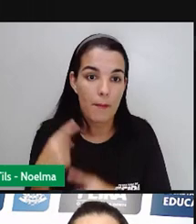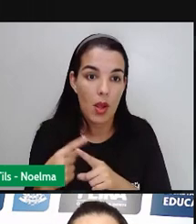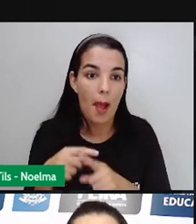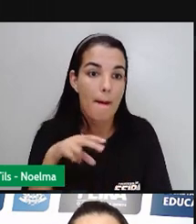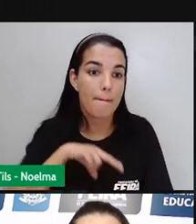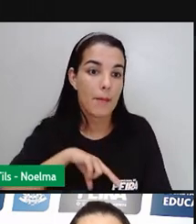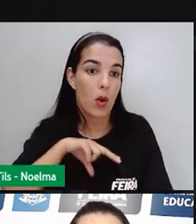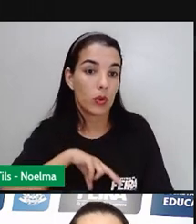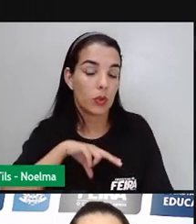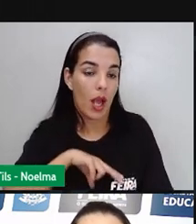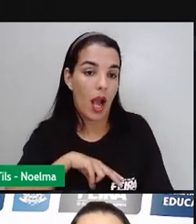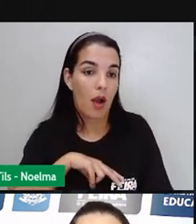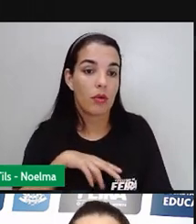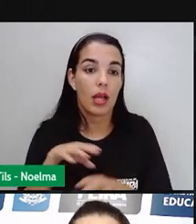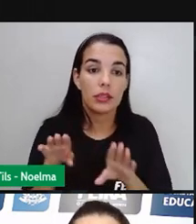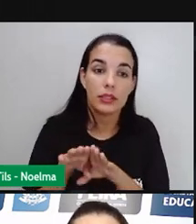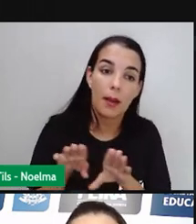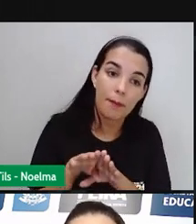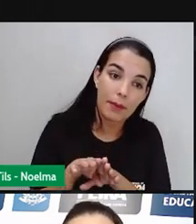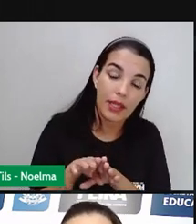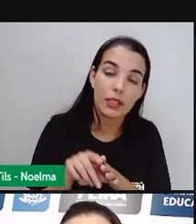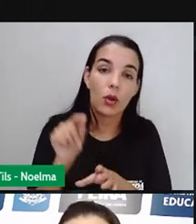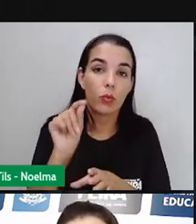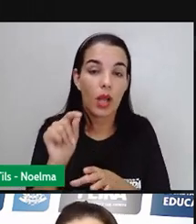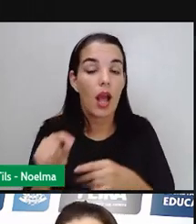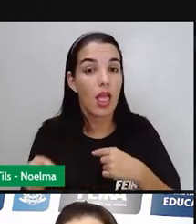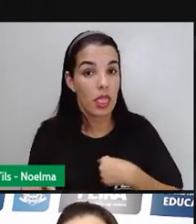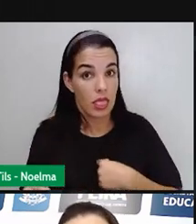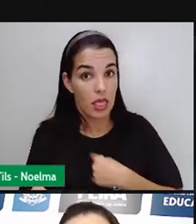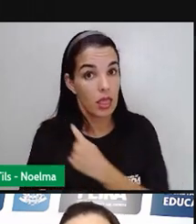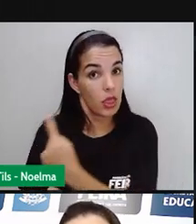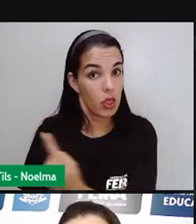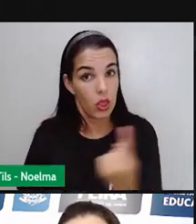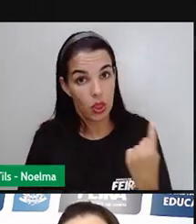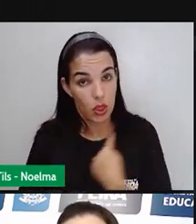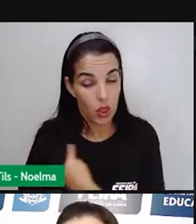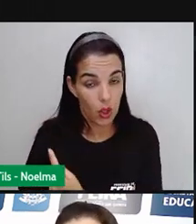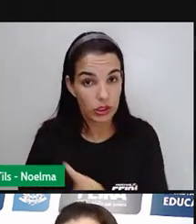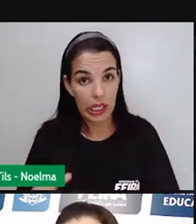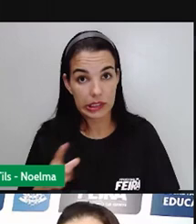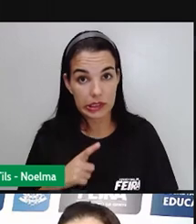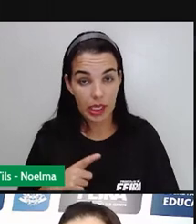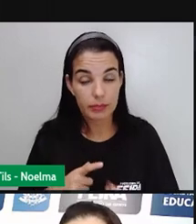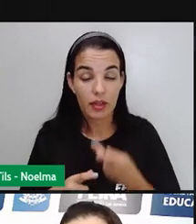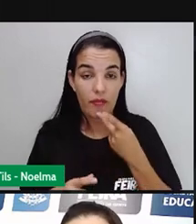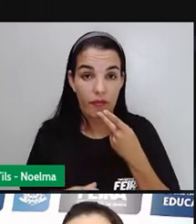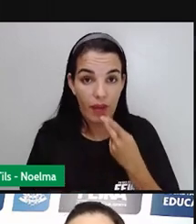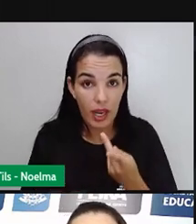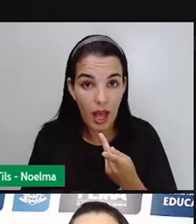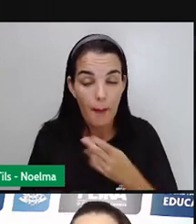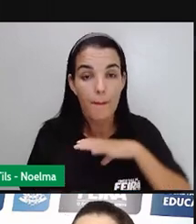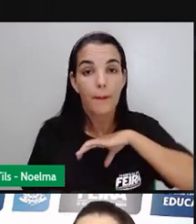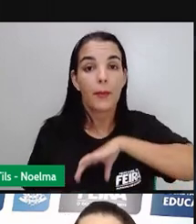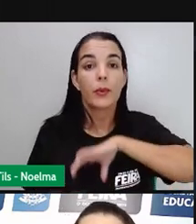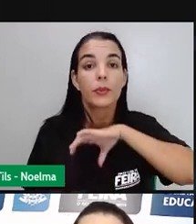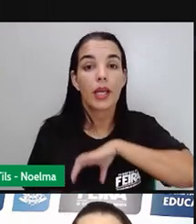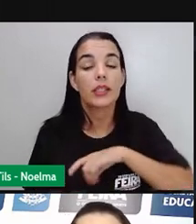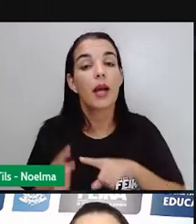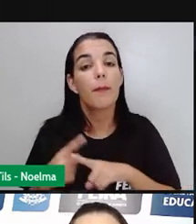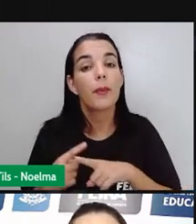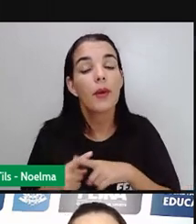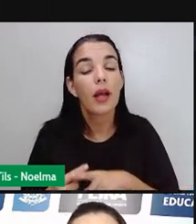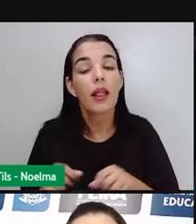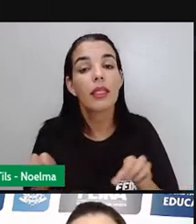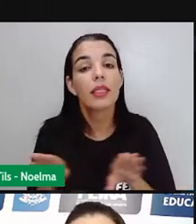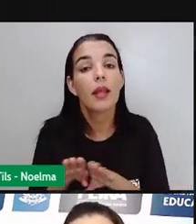porque o idioma de Portugal é o português, inclusive nós herdamos o idioma português de Portugal, mas vieram